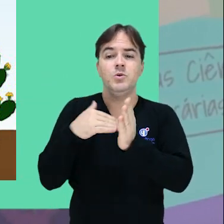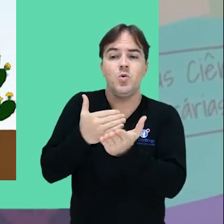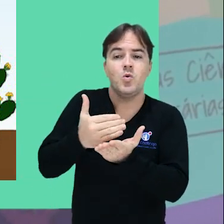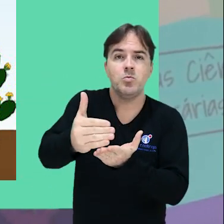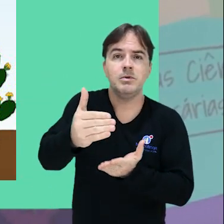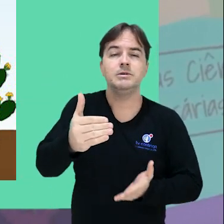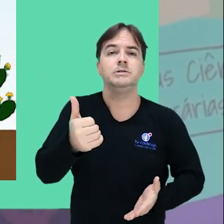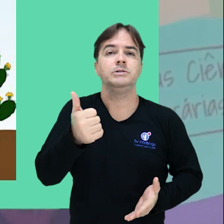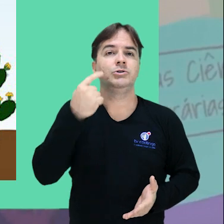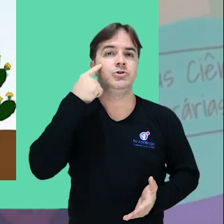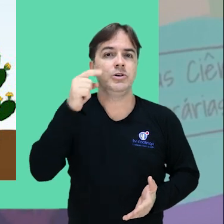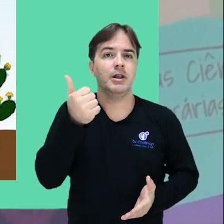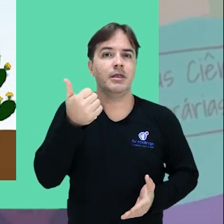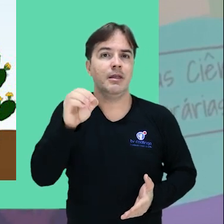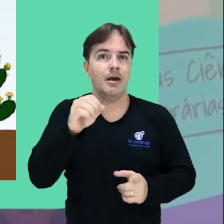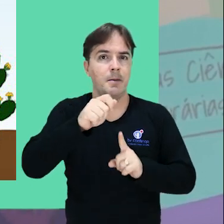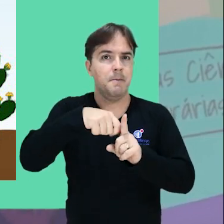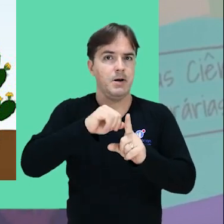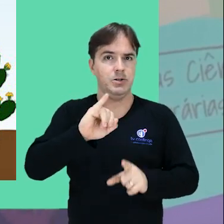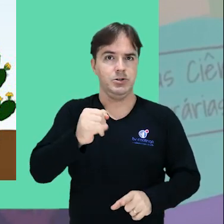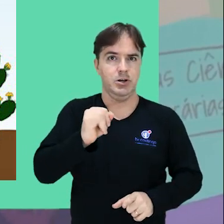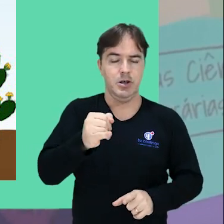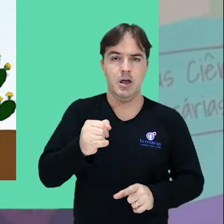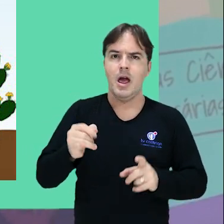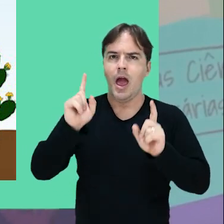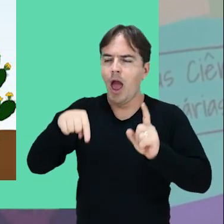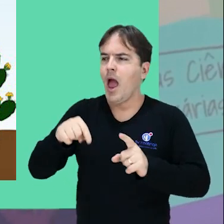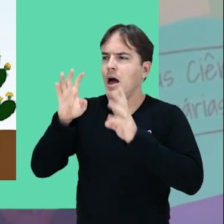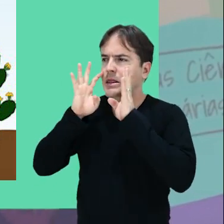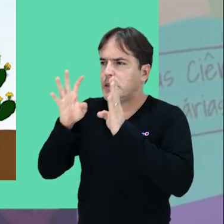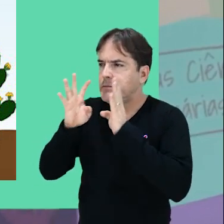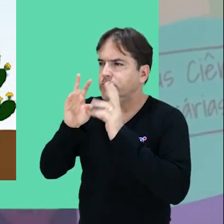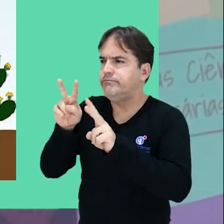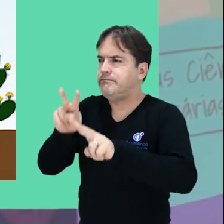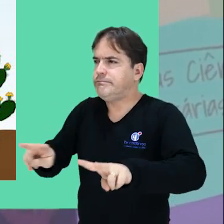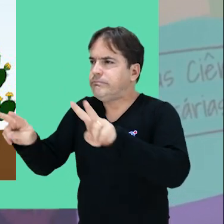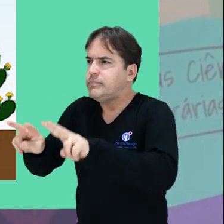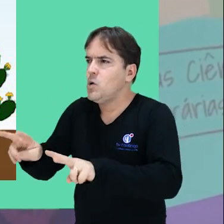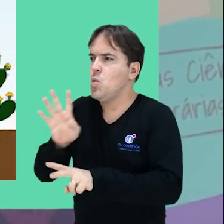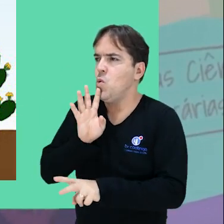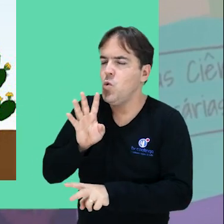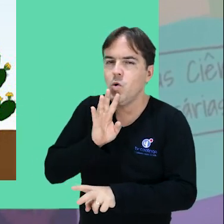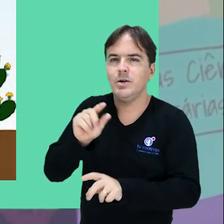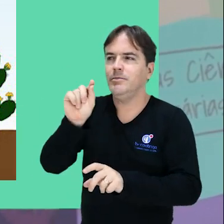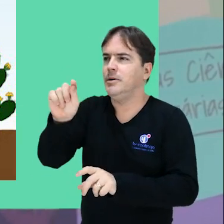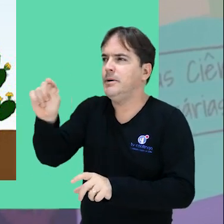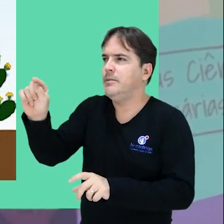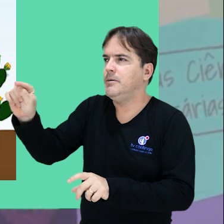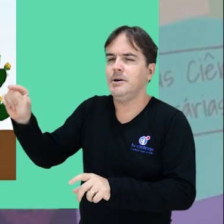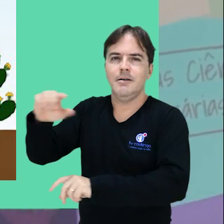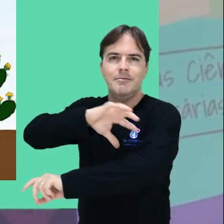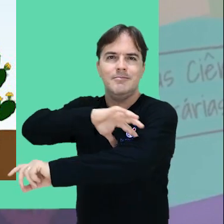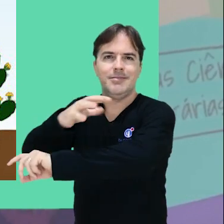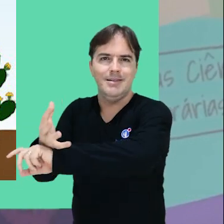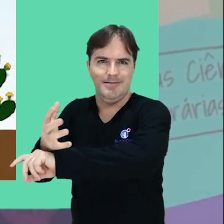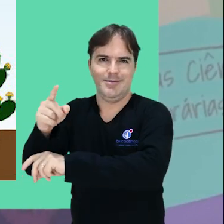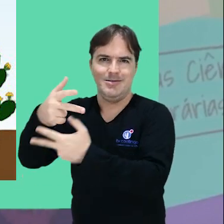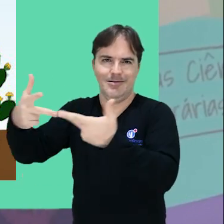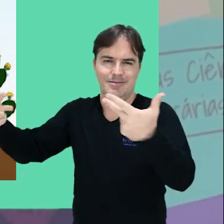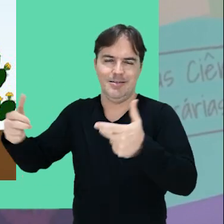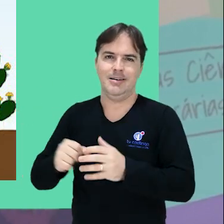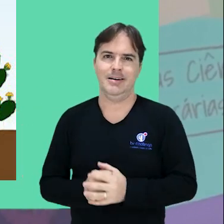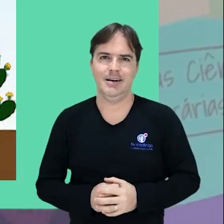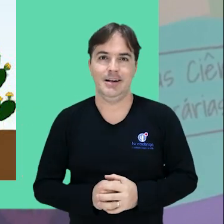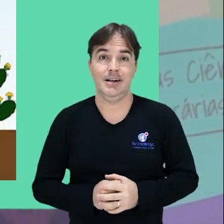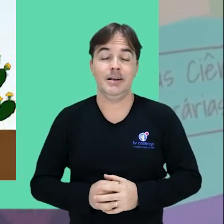e conta com atividades voltadas para a observação e conhecimento da fauna local. Podem participar crianças de